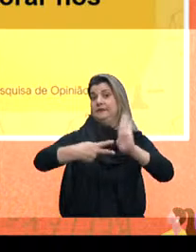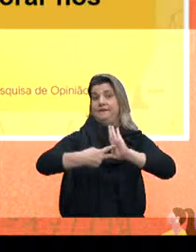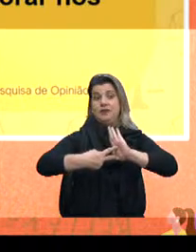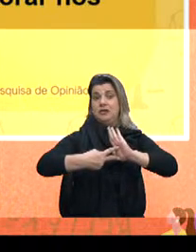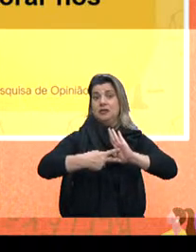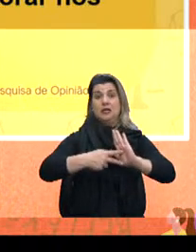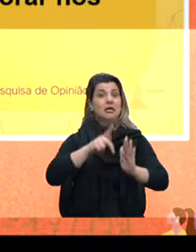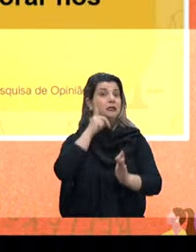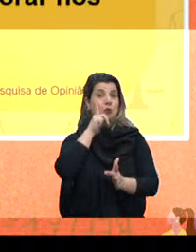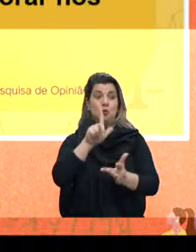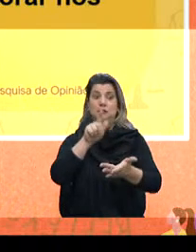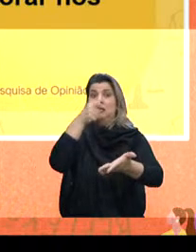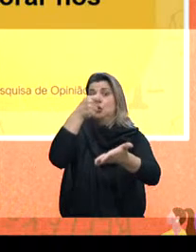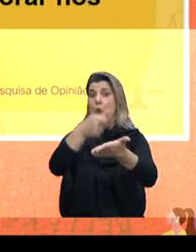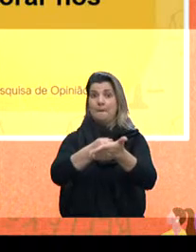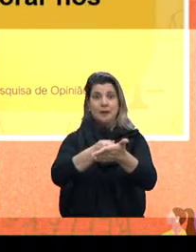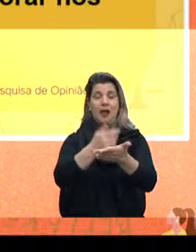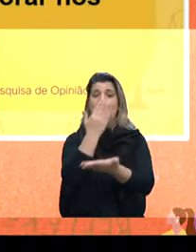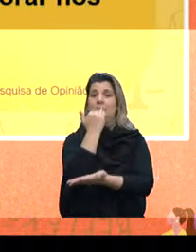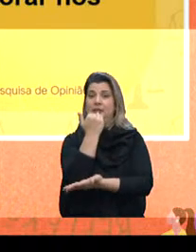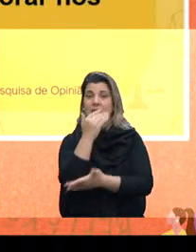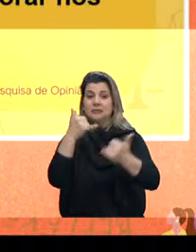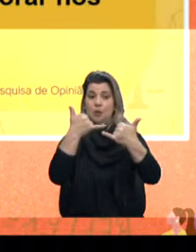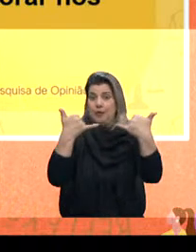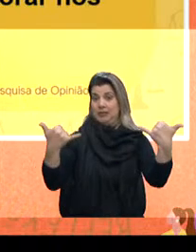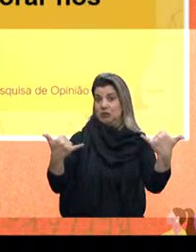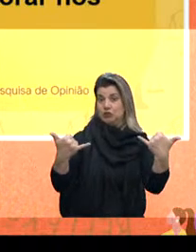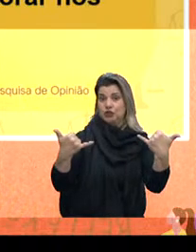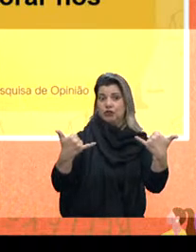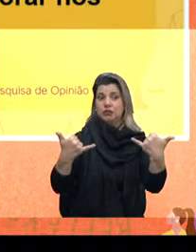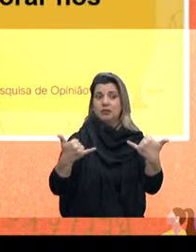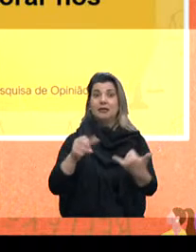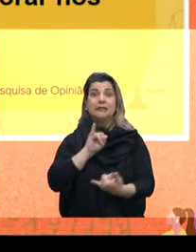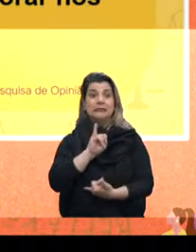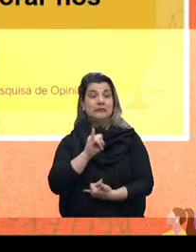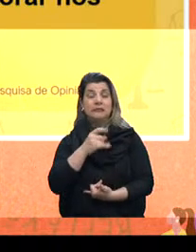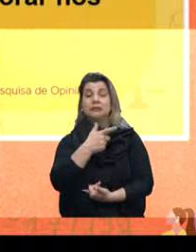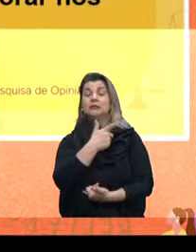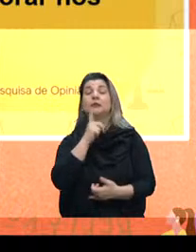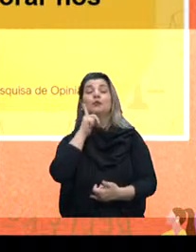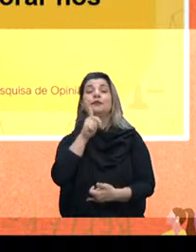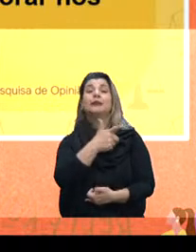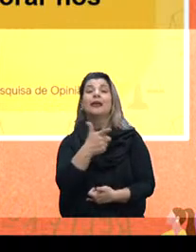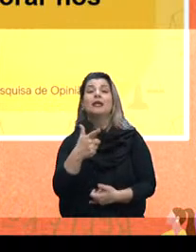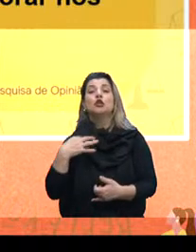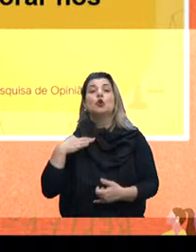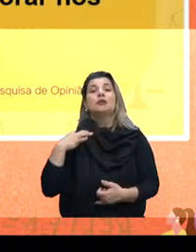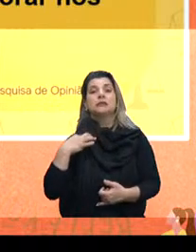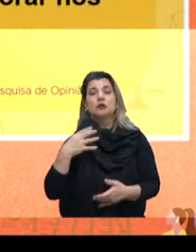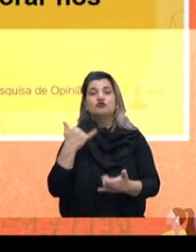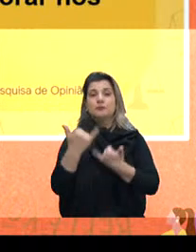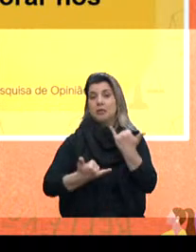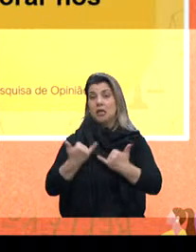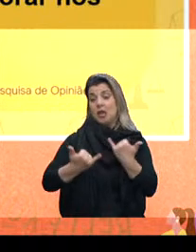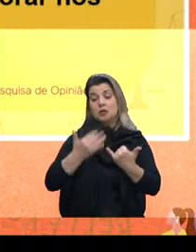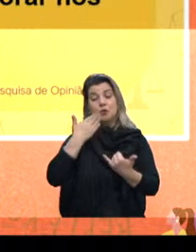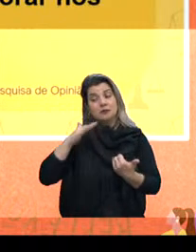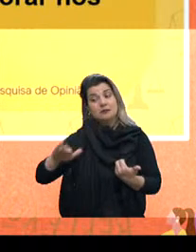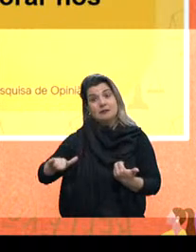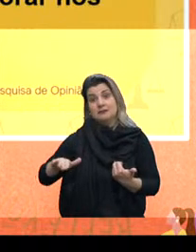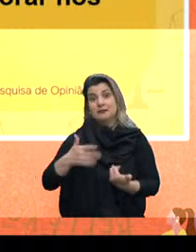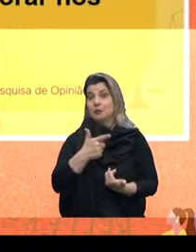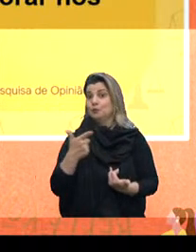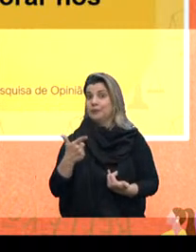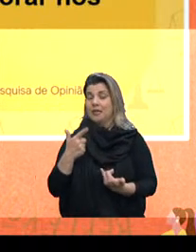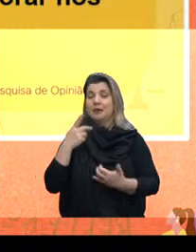a alimentação, o gás, a energia, se ele não ganha doação de brinquedo, as crianças não têm brinquedo. Então, nós precisamos pensar em